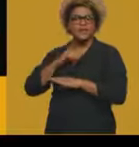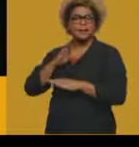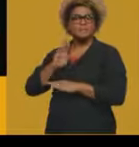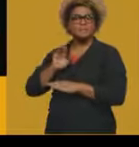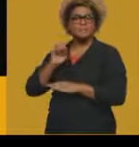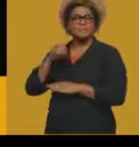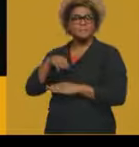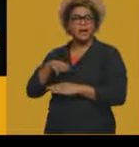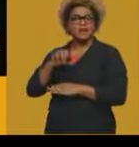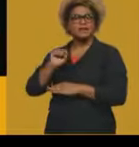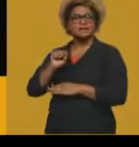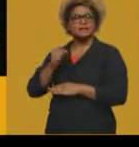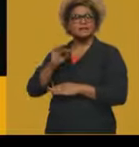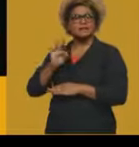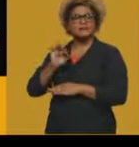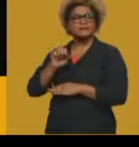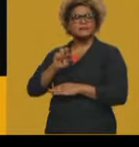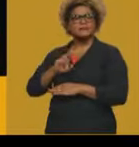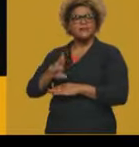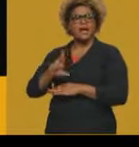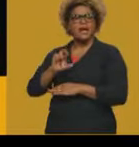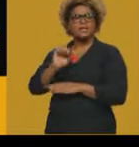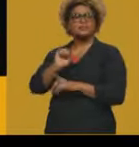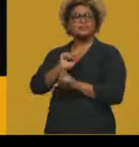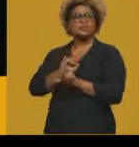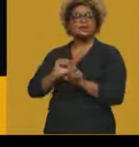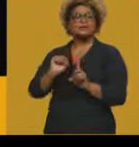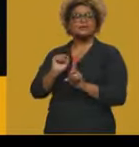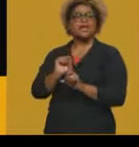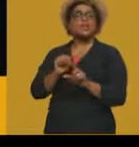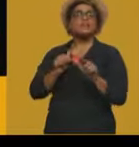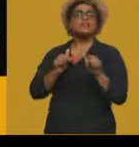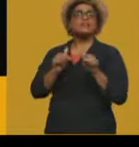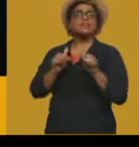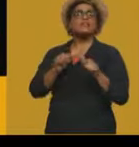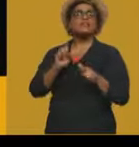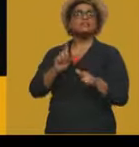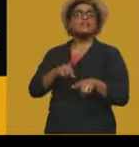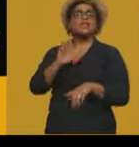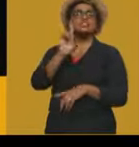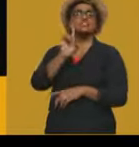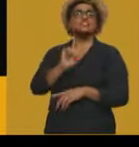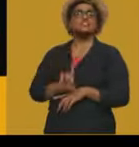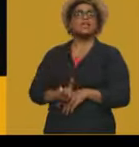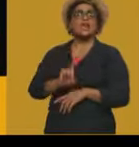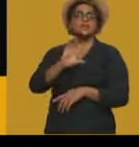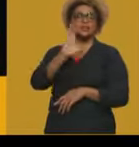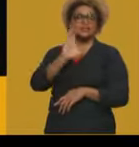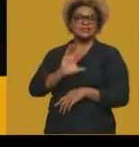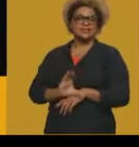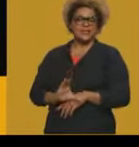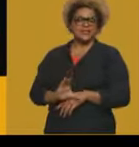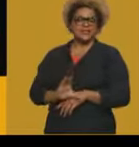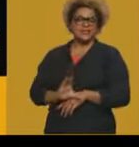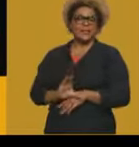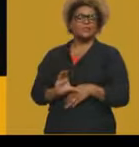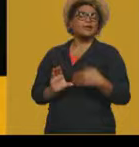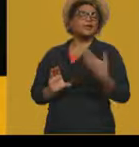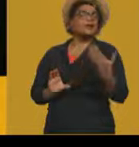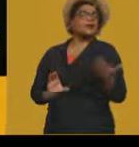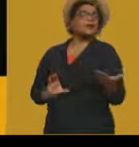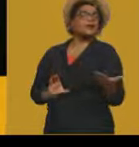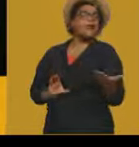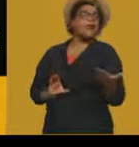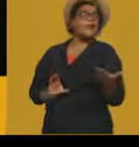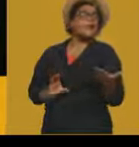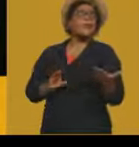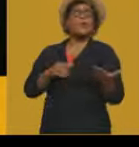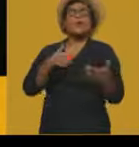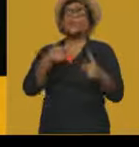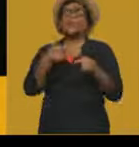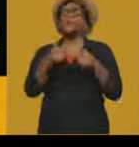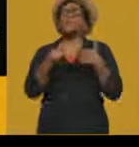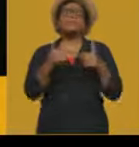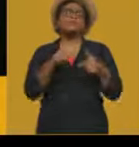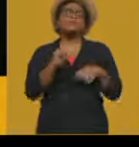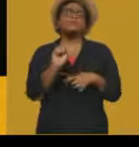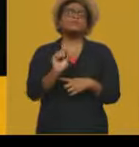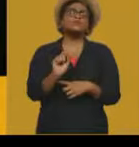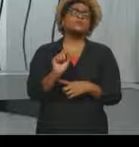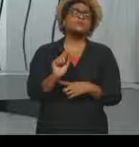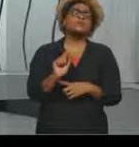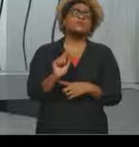serviços que são considerados direitos do cidadão. Ou seja, aquele serviço não está sendo nenhum tipo de